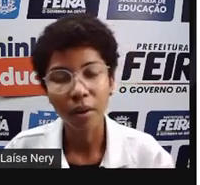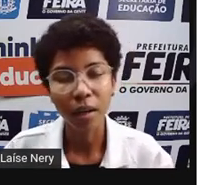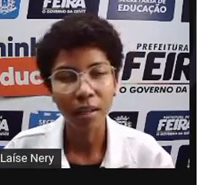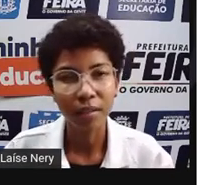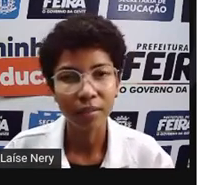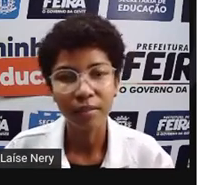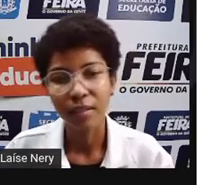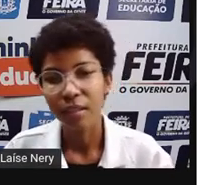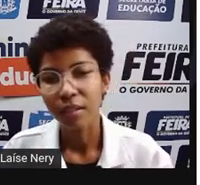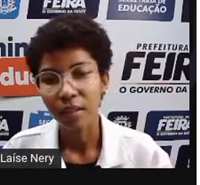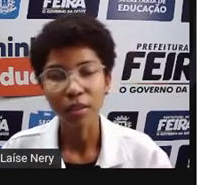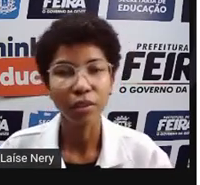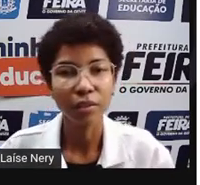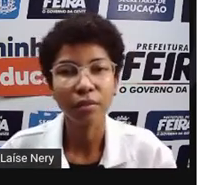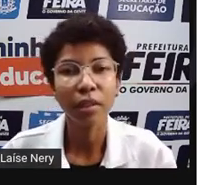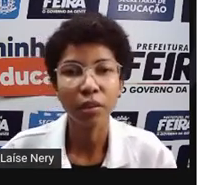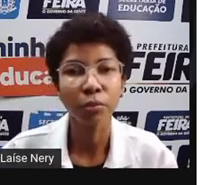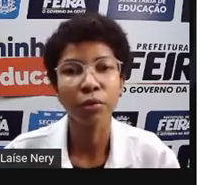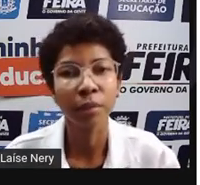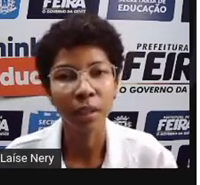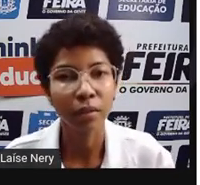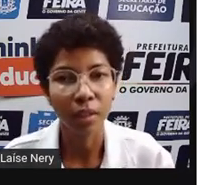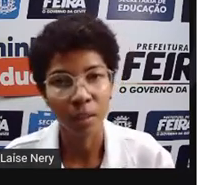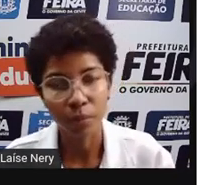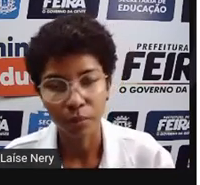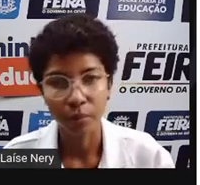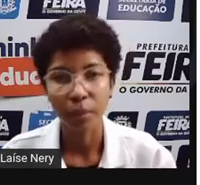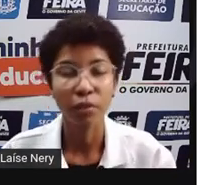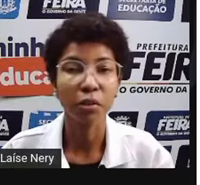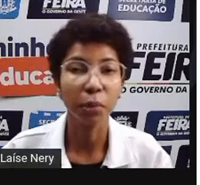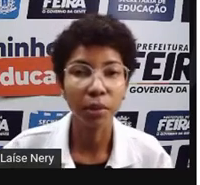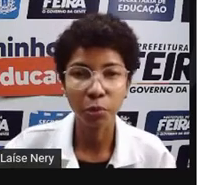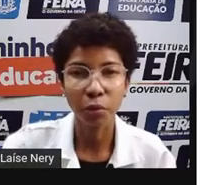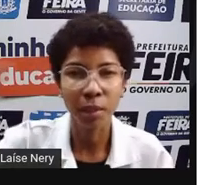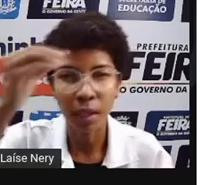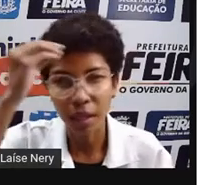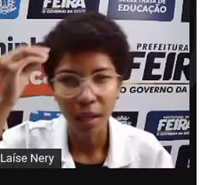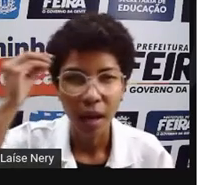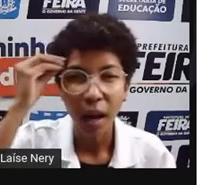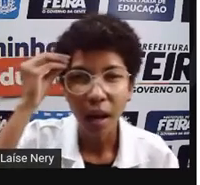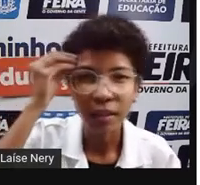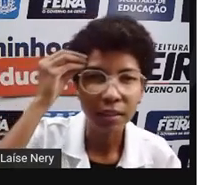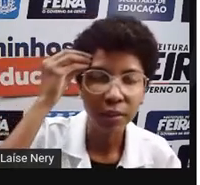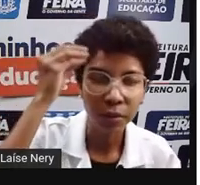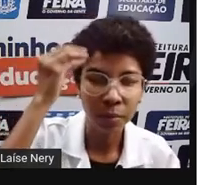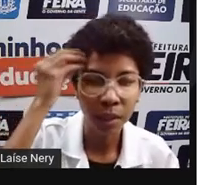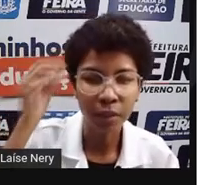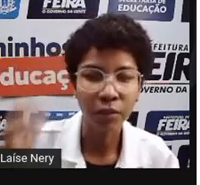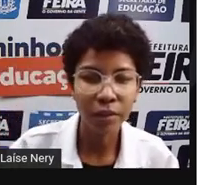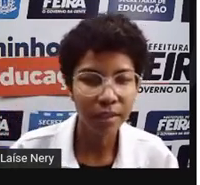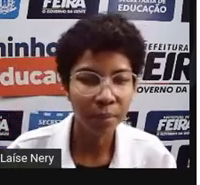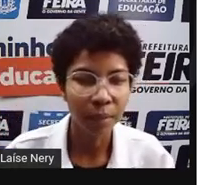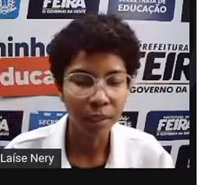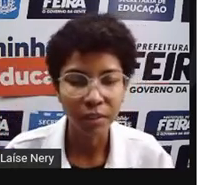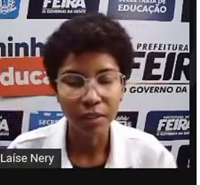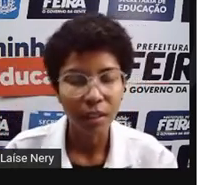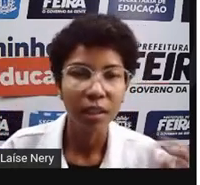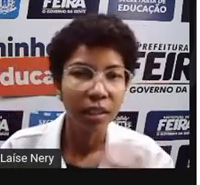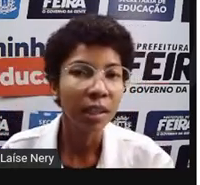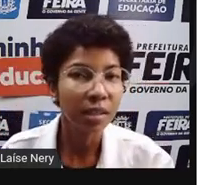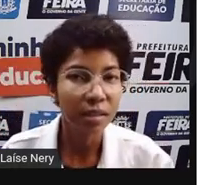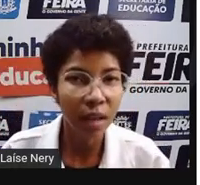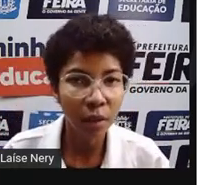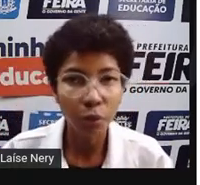Olha aí, a gente não tem como dominar o tempo, mas nós podemos dominar a razão, dominar a nossa mente,